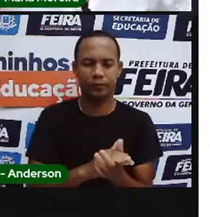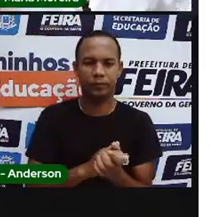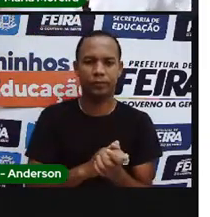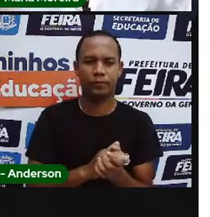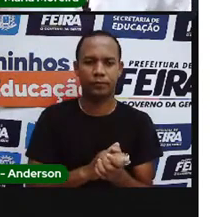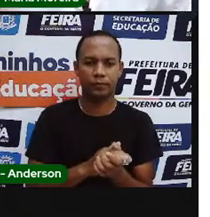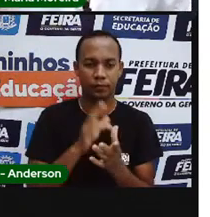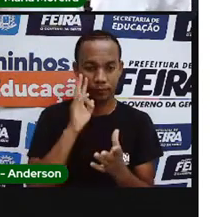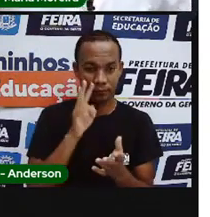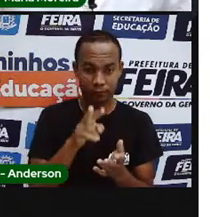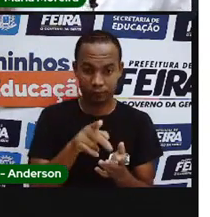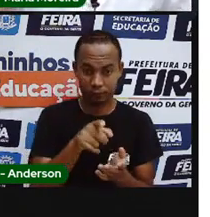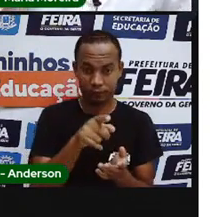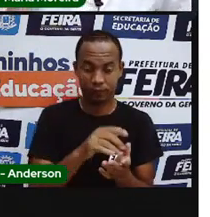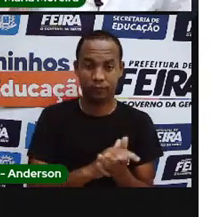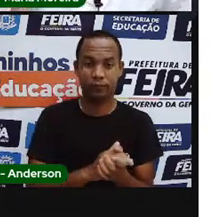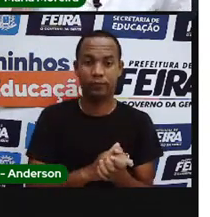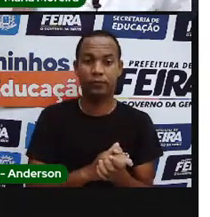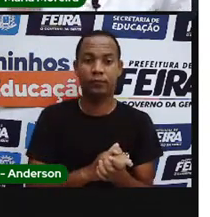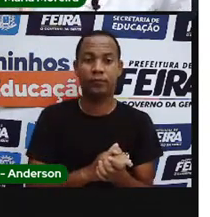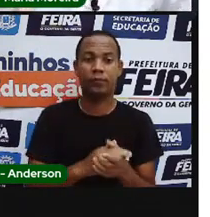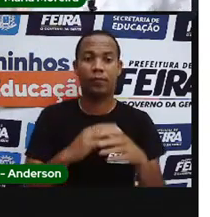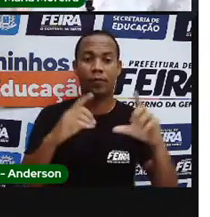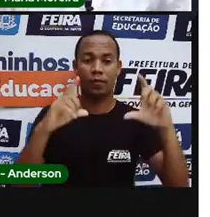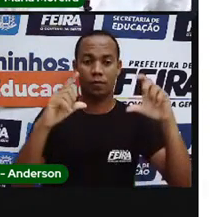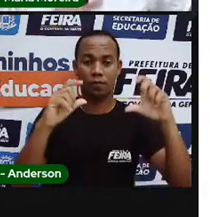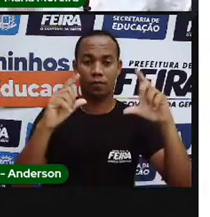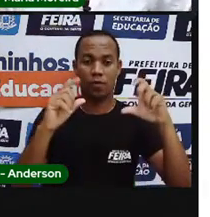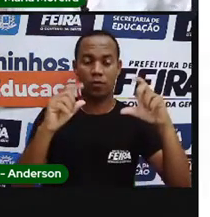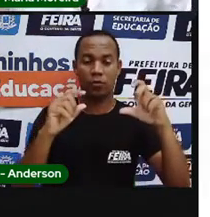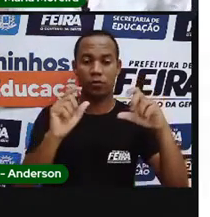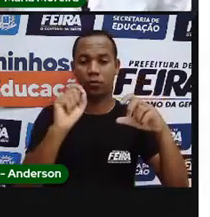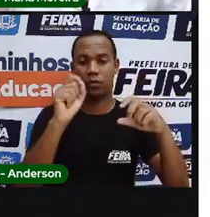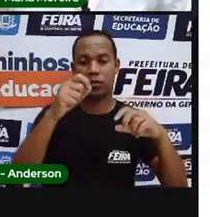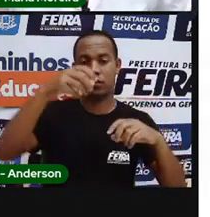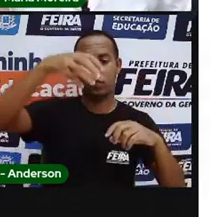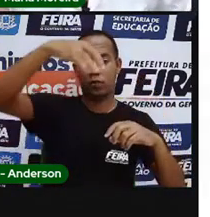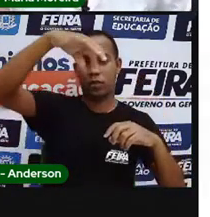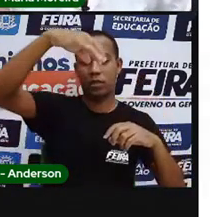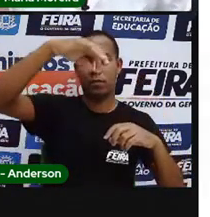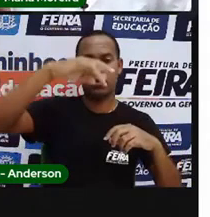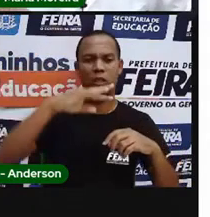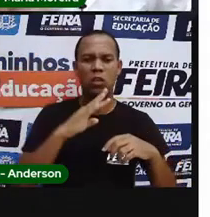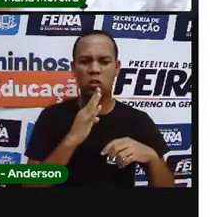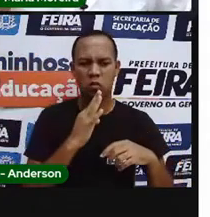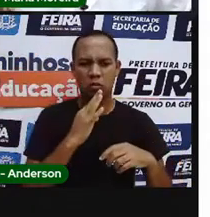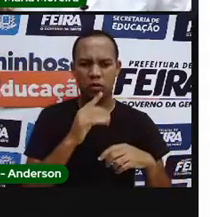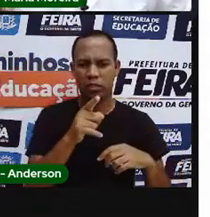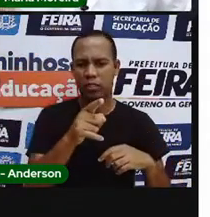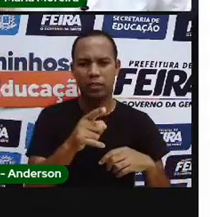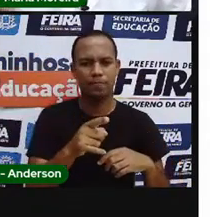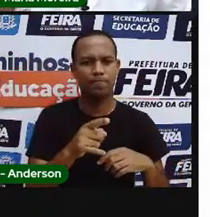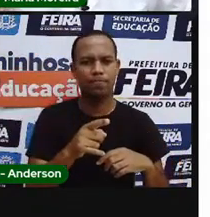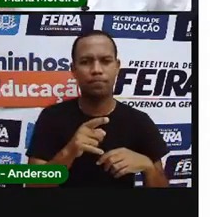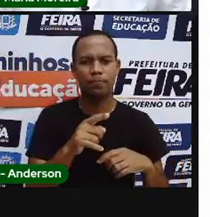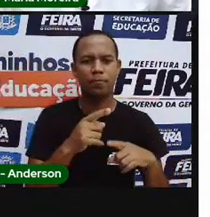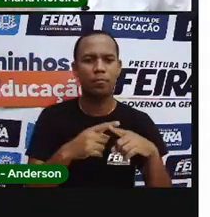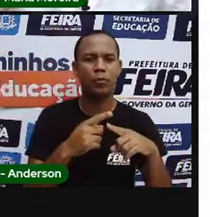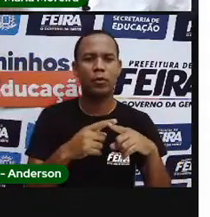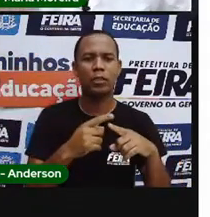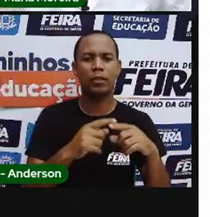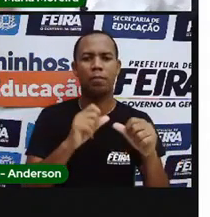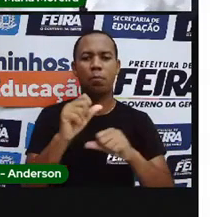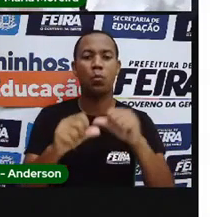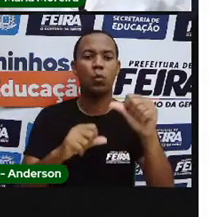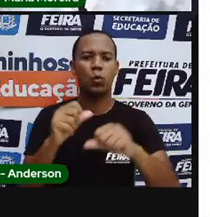aí? Pronto. Essa imagem com essa lâmpada, essa lâmpada quase que não encontra mais e nem é utilizada. Por quê? Porque